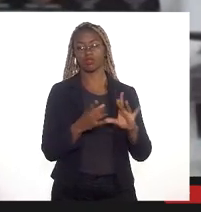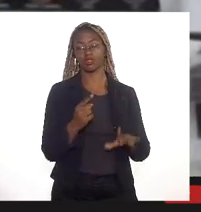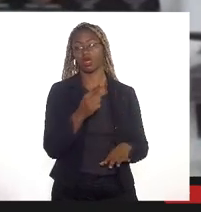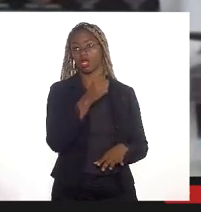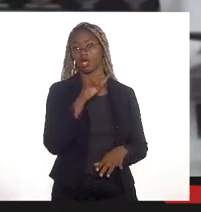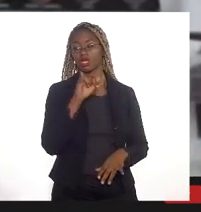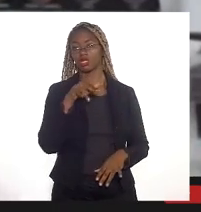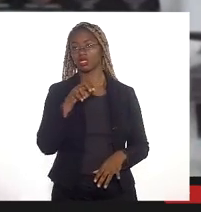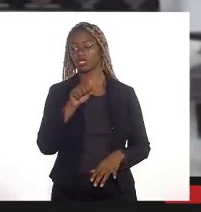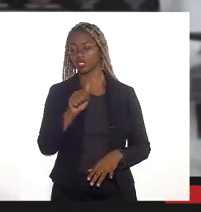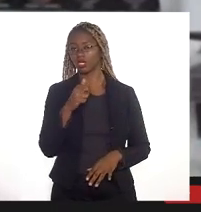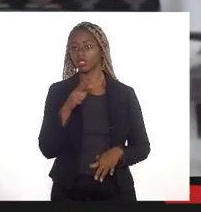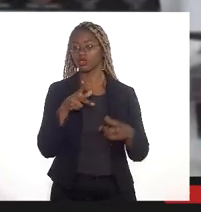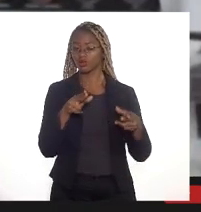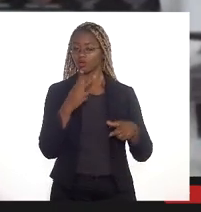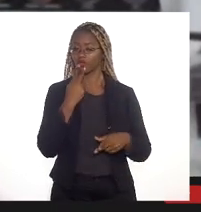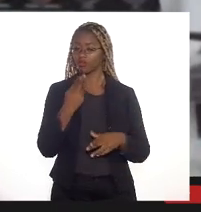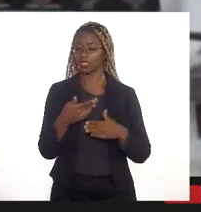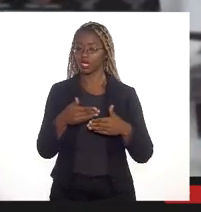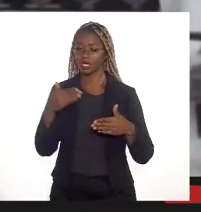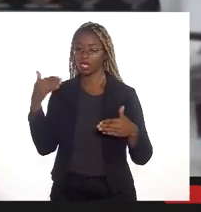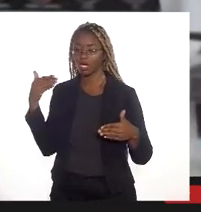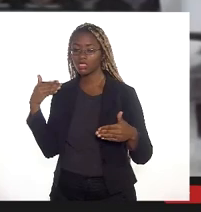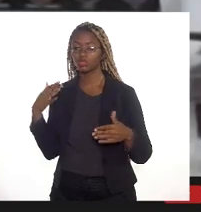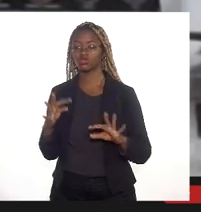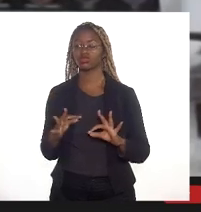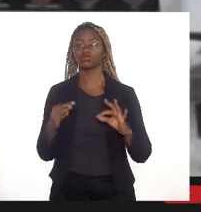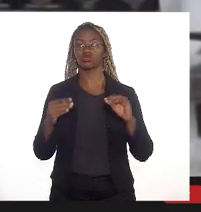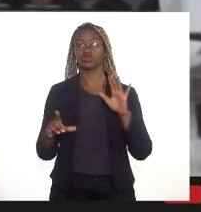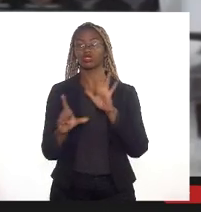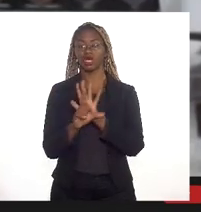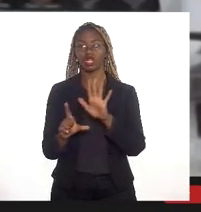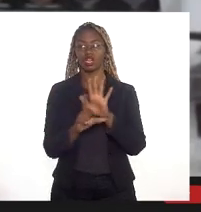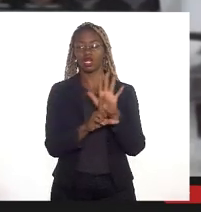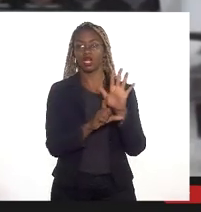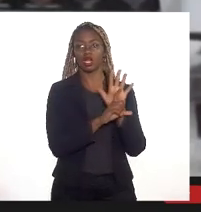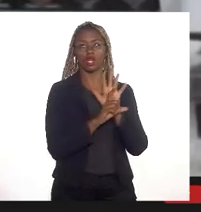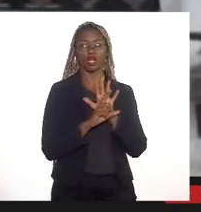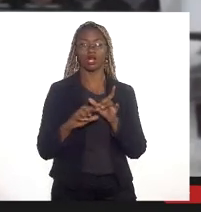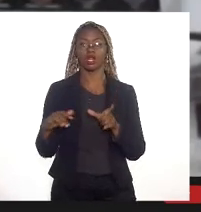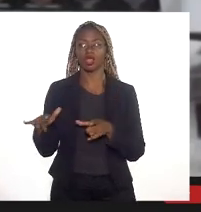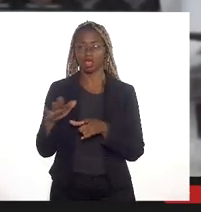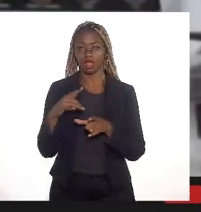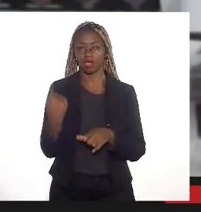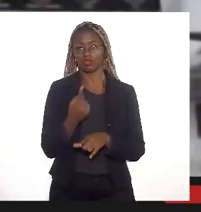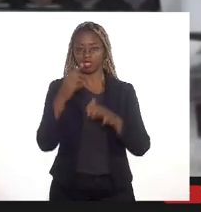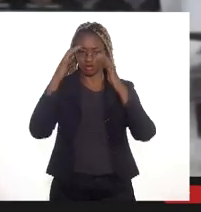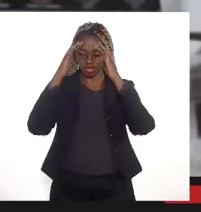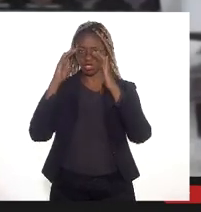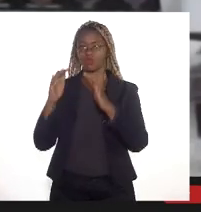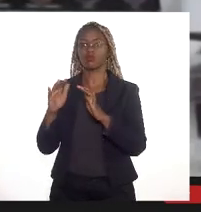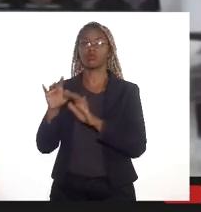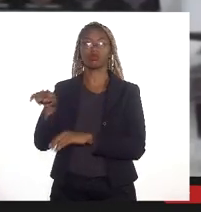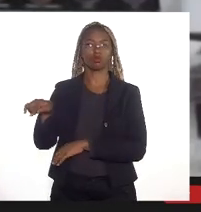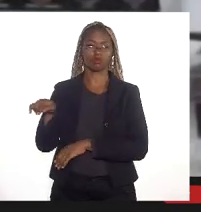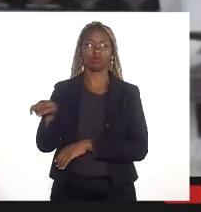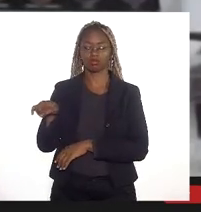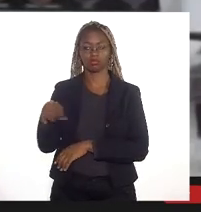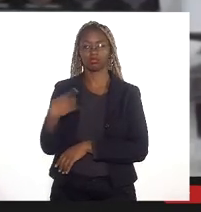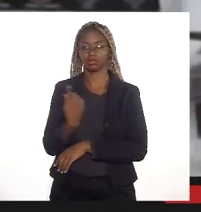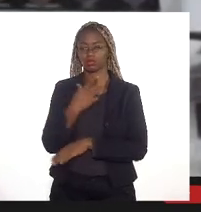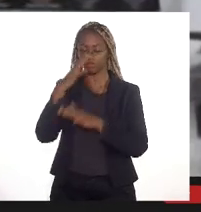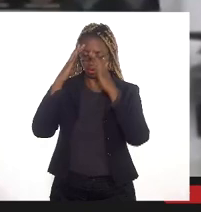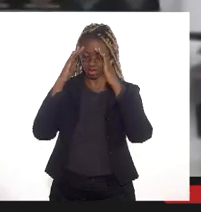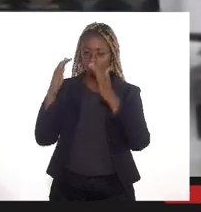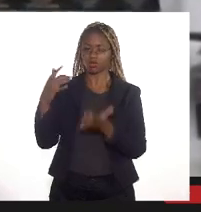conforme eu falei anteriormente toda a legislação ambiental ela será respeitada então é